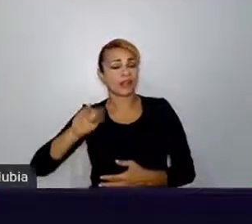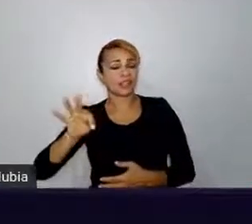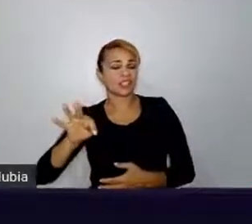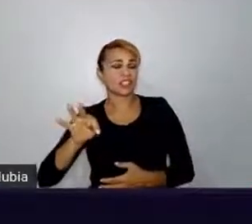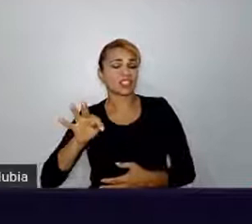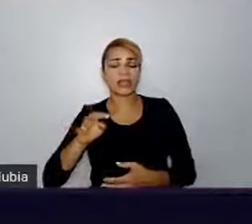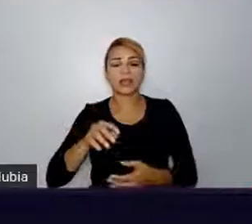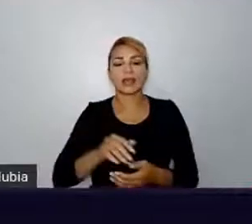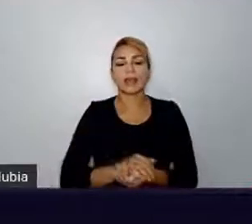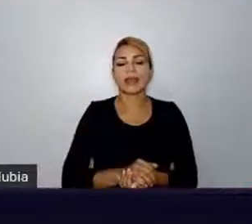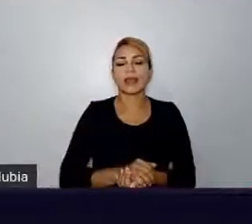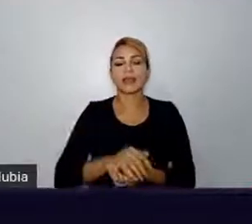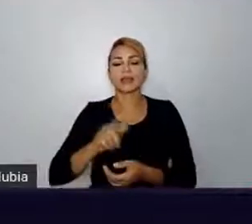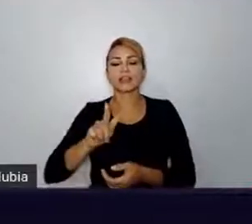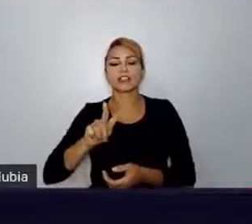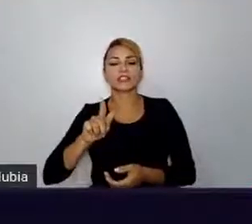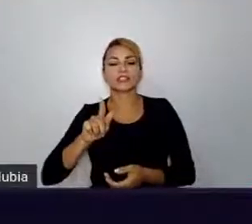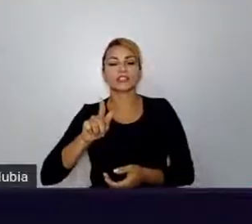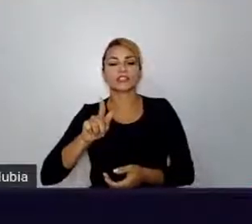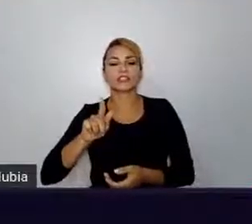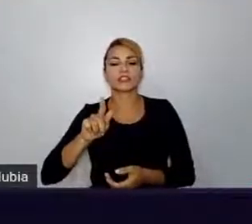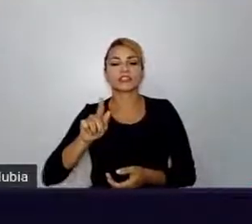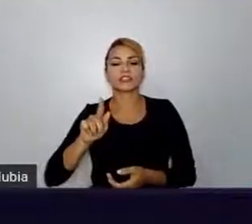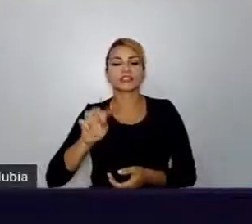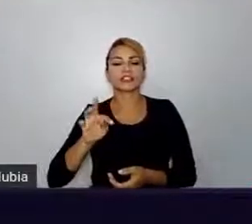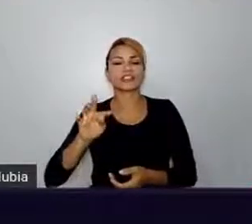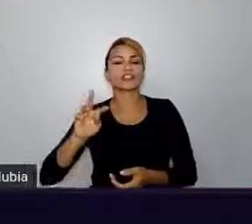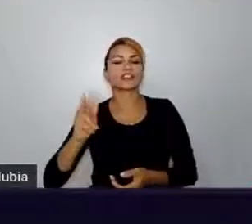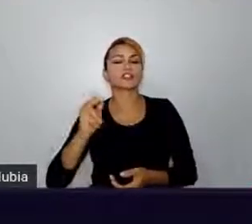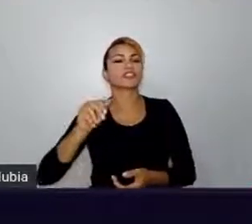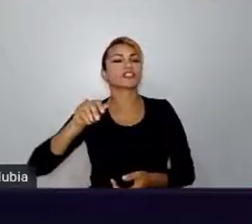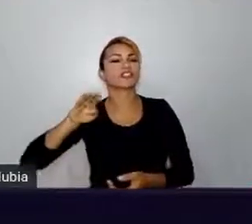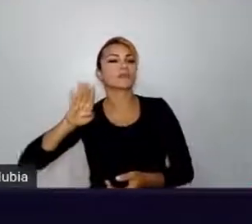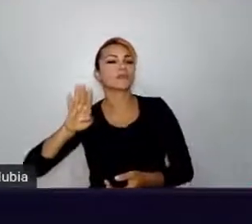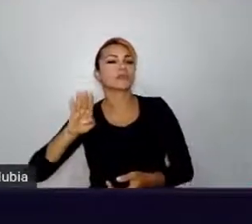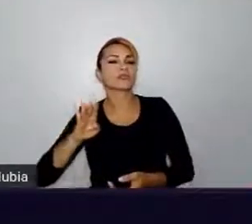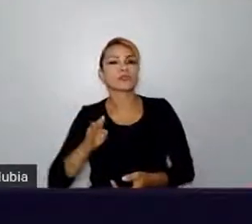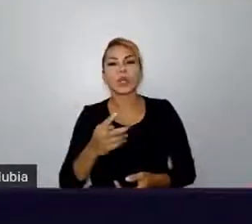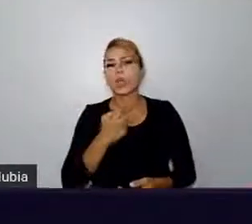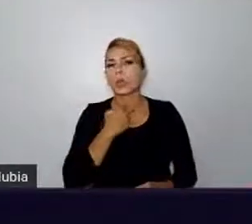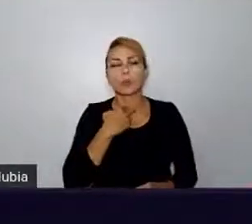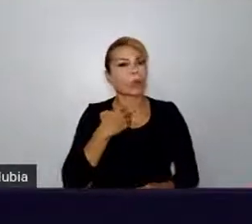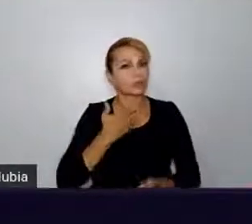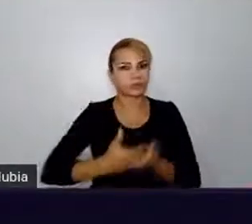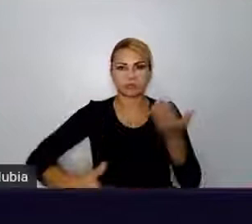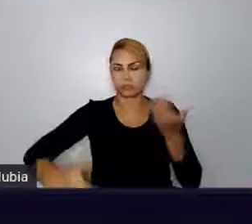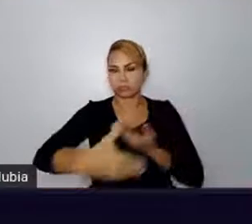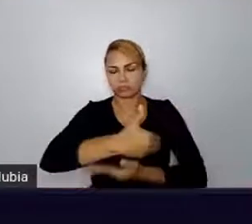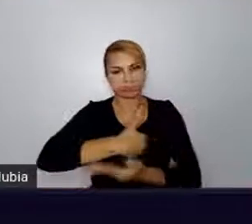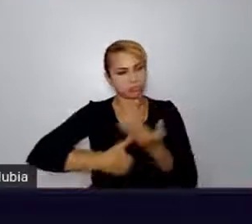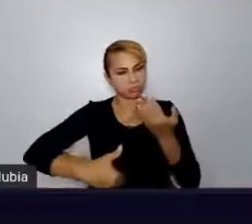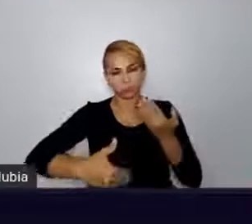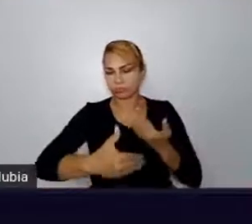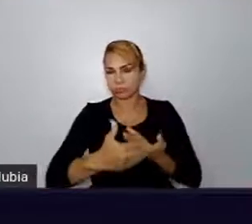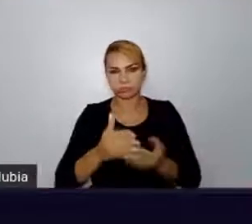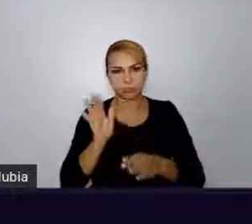arquivo zipado com um coleguinha. Você não pode mais compartilhar o seu código nesse mundo sem colaboração.